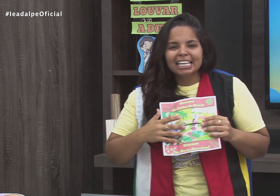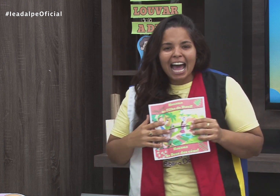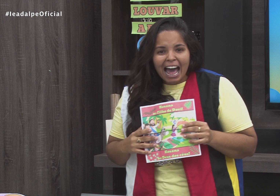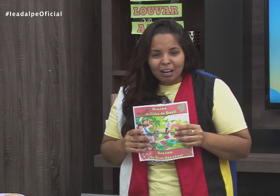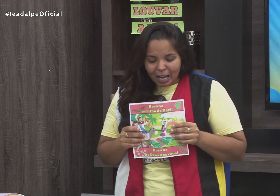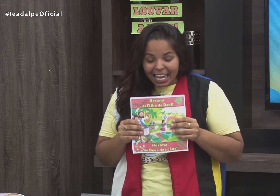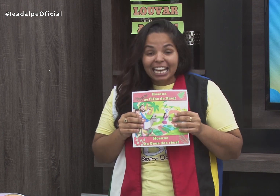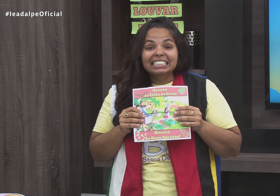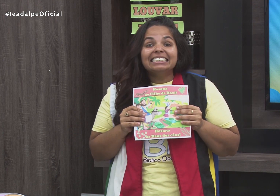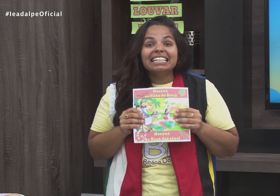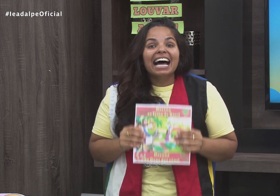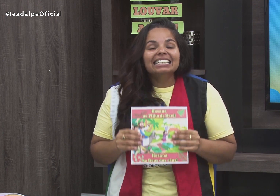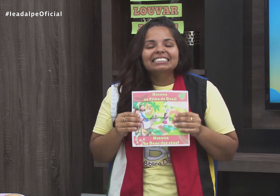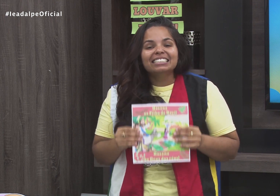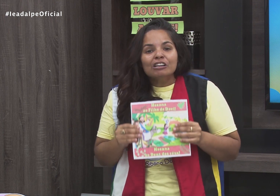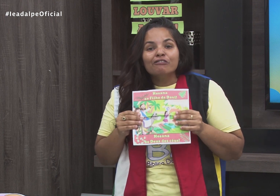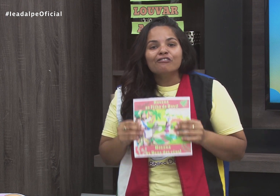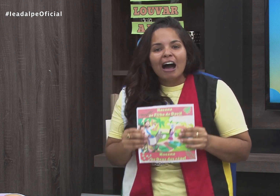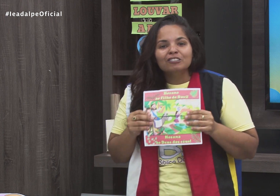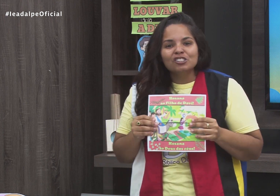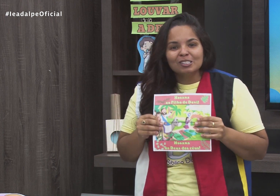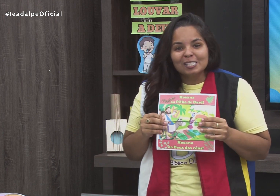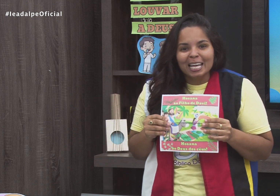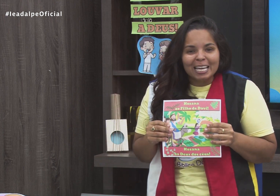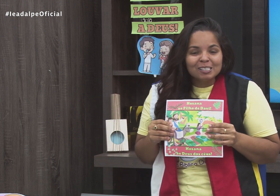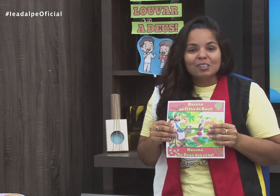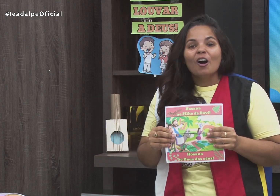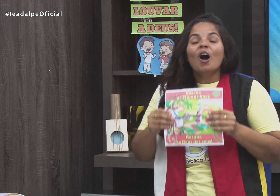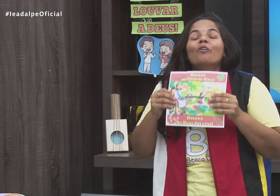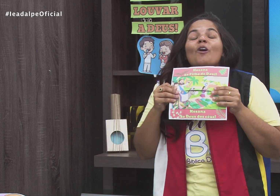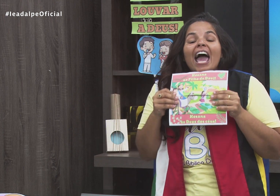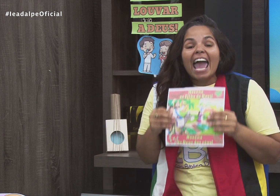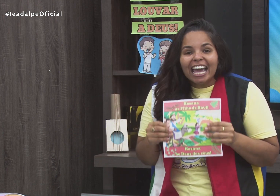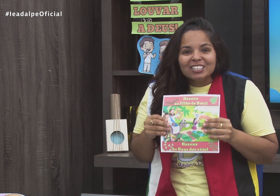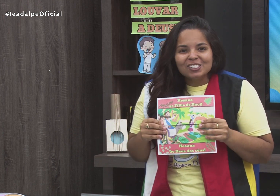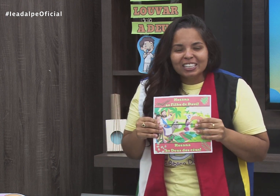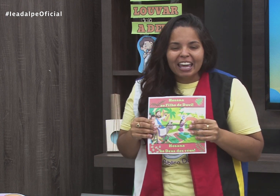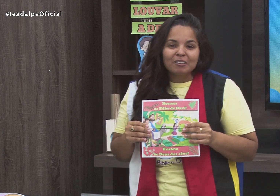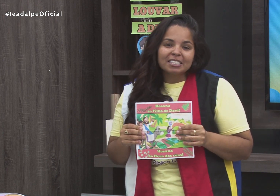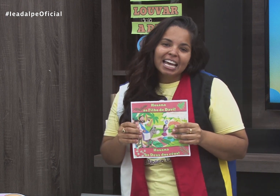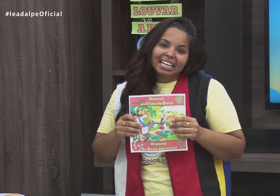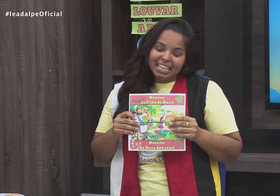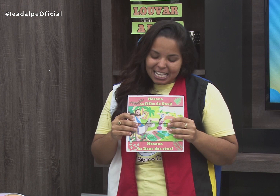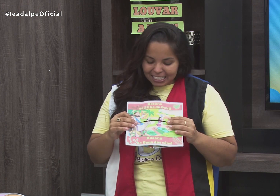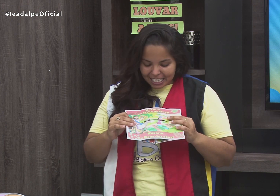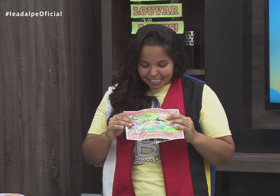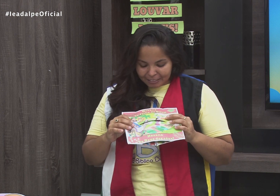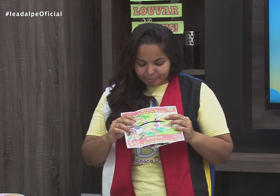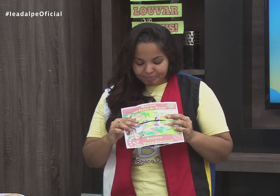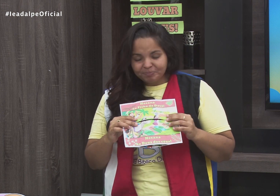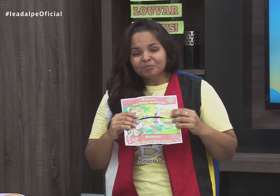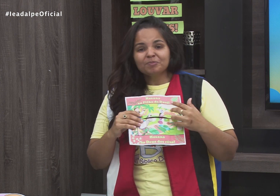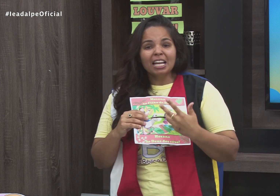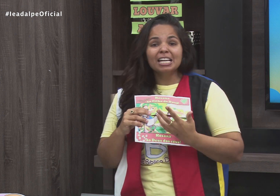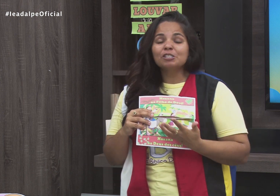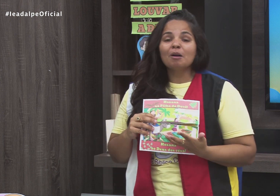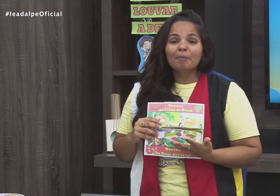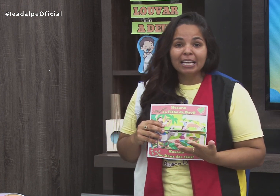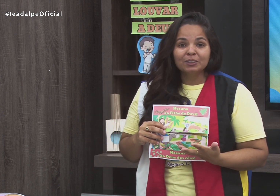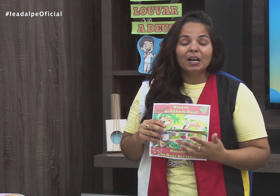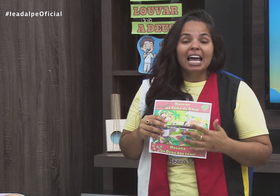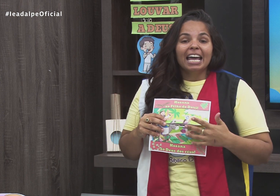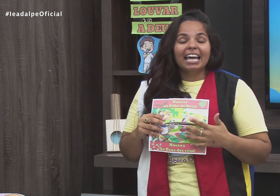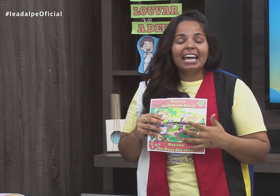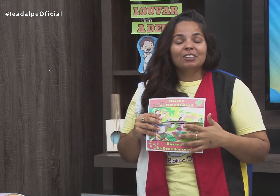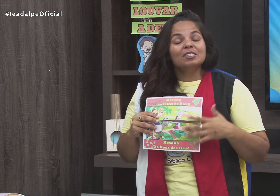se alegraram naquela entrada triunfal de Jesus Cristo, o Rei dos judeus. Crianças, este